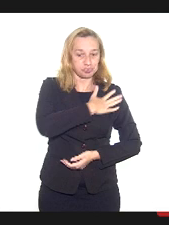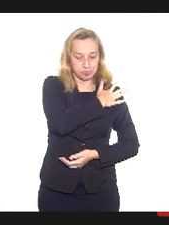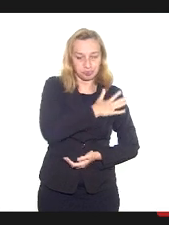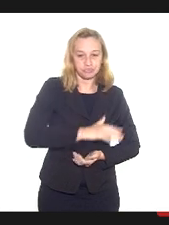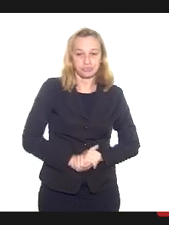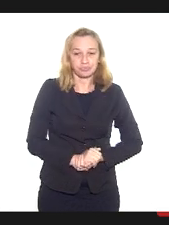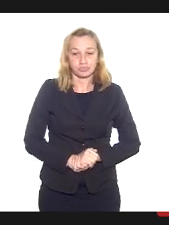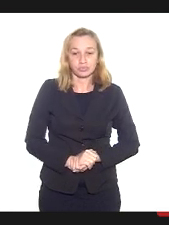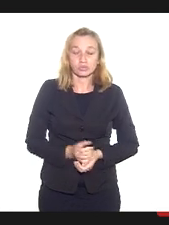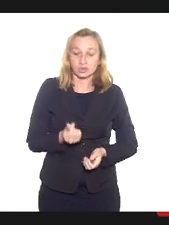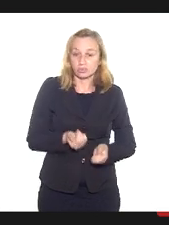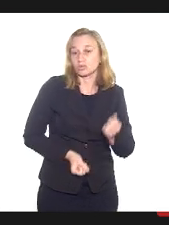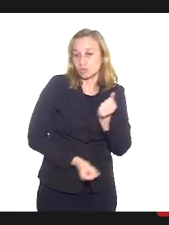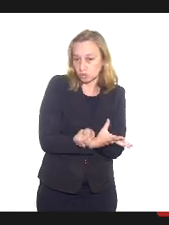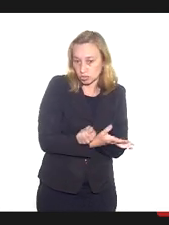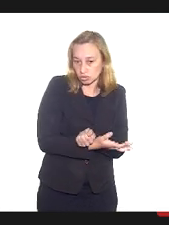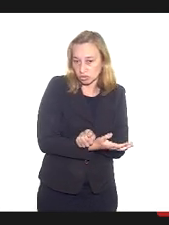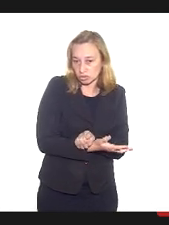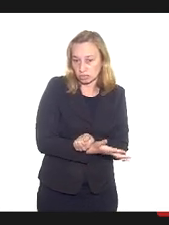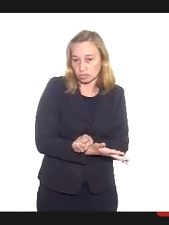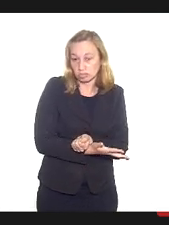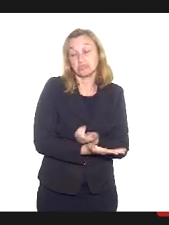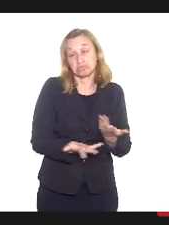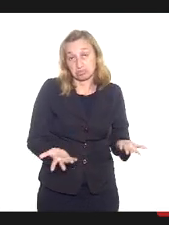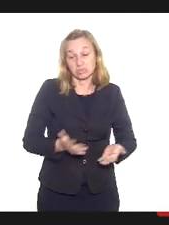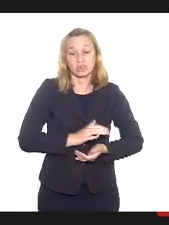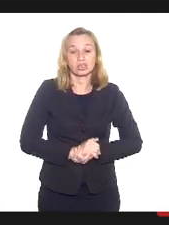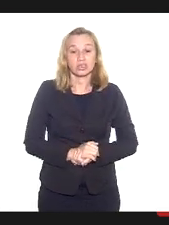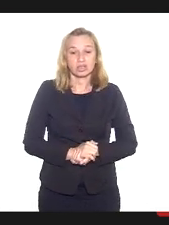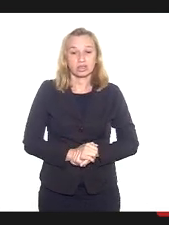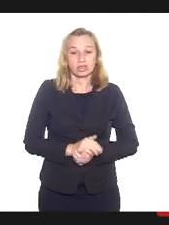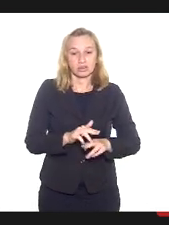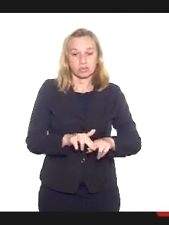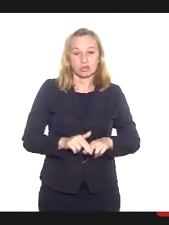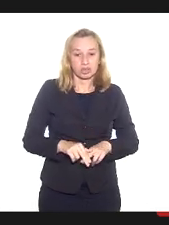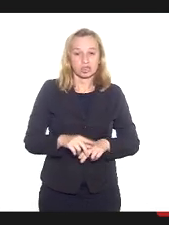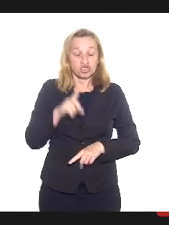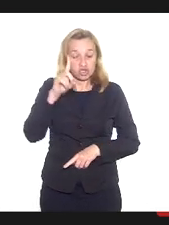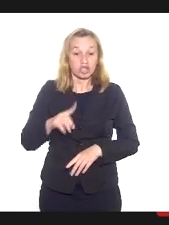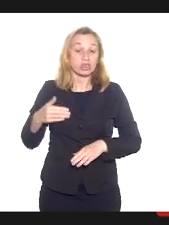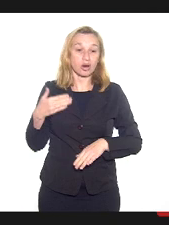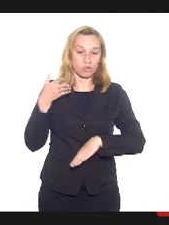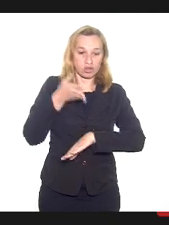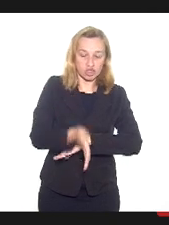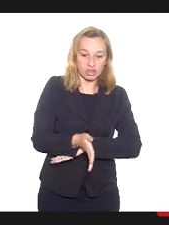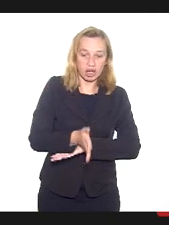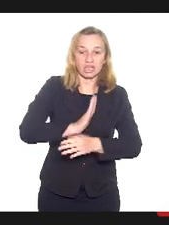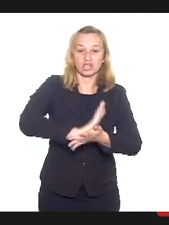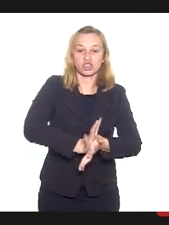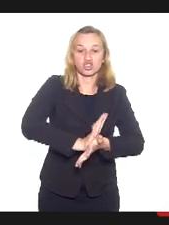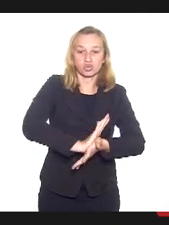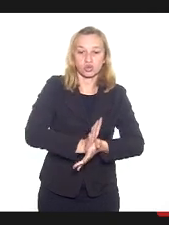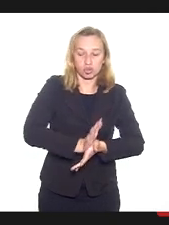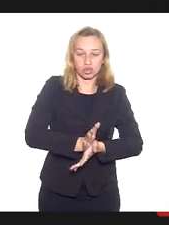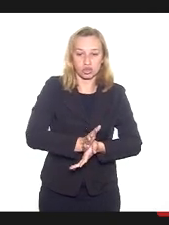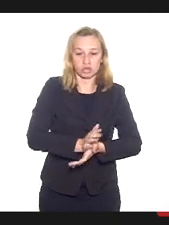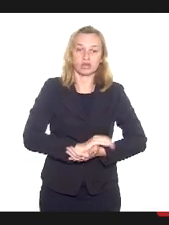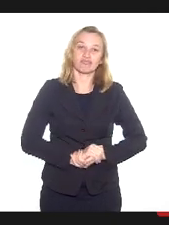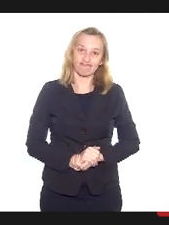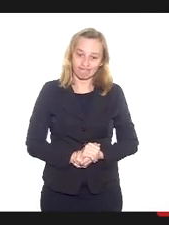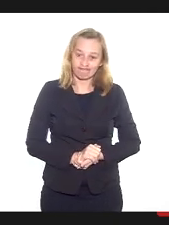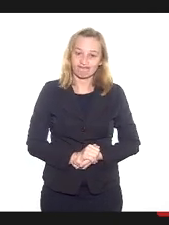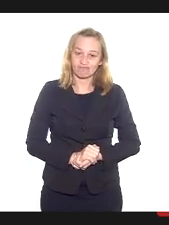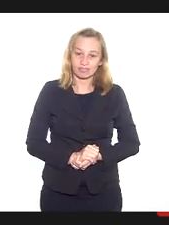coletividade são corruptos, não faço nenhuma distinção e por isso têm o direito de entrar e destruir abusando